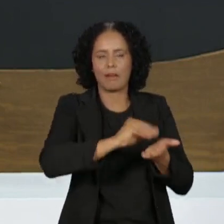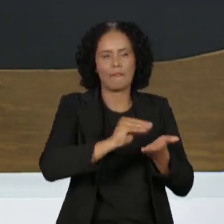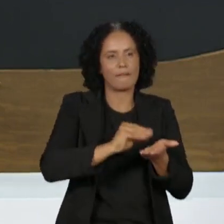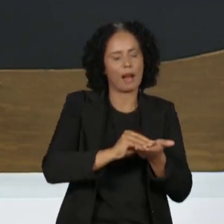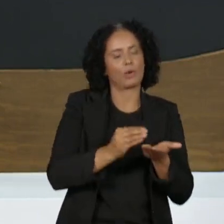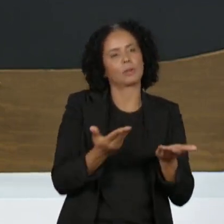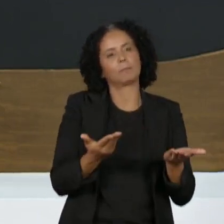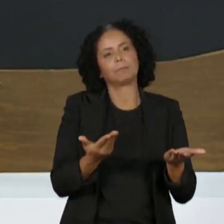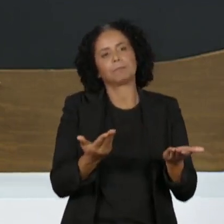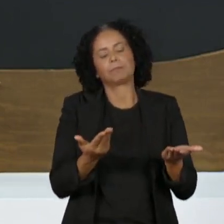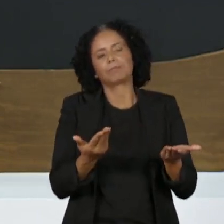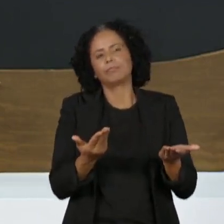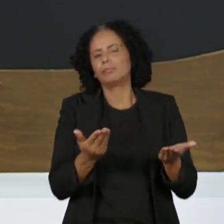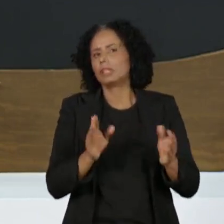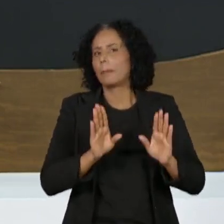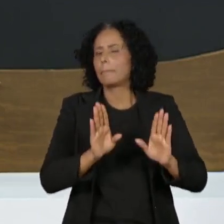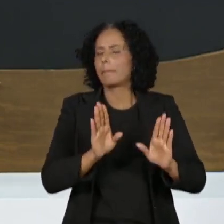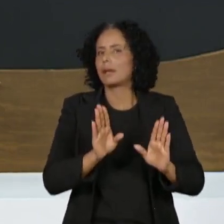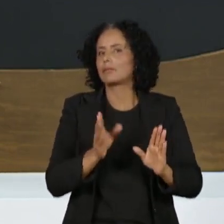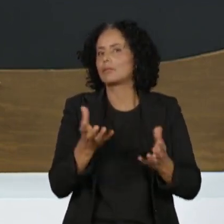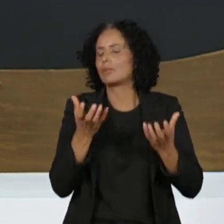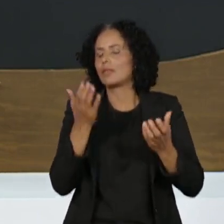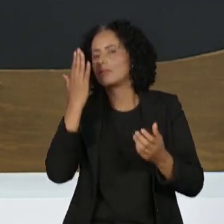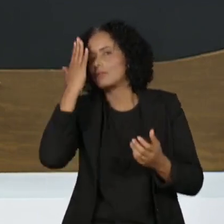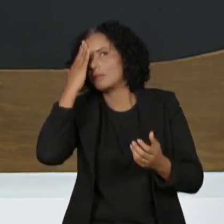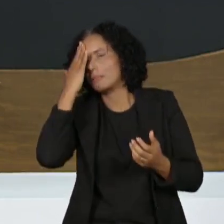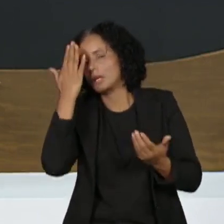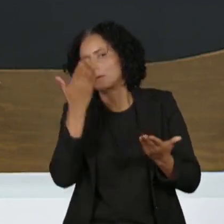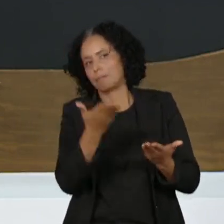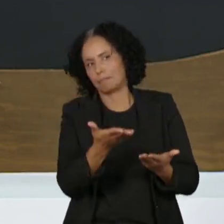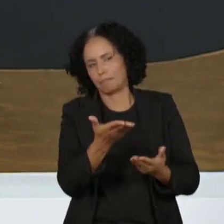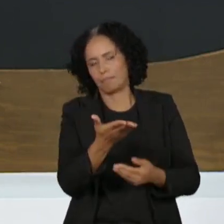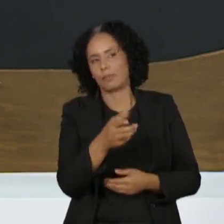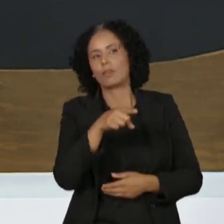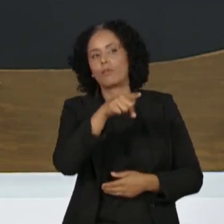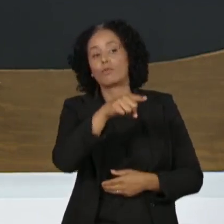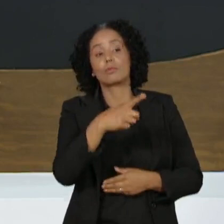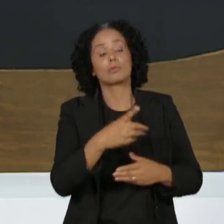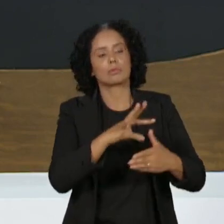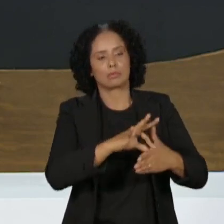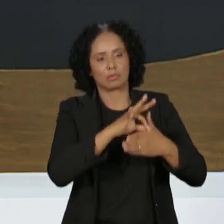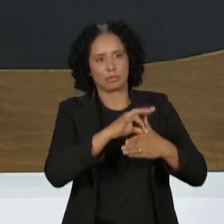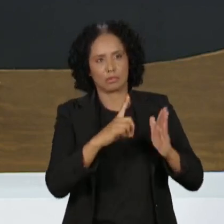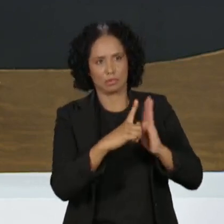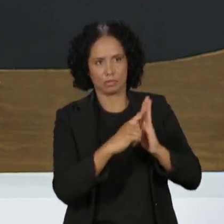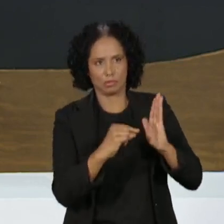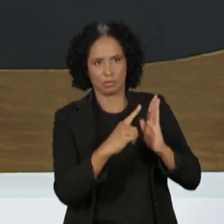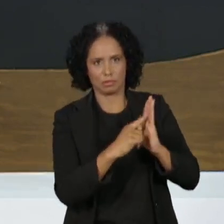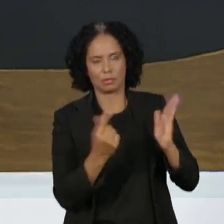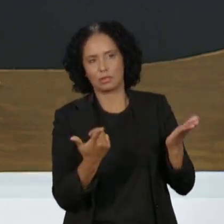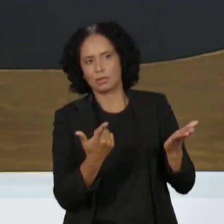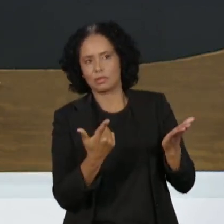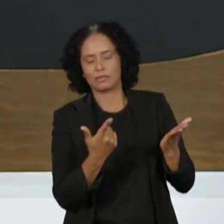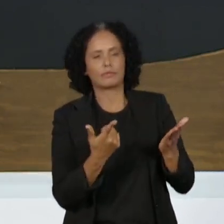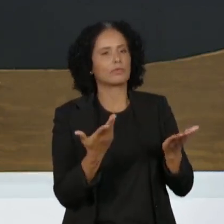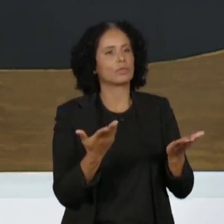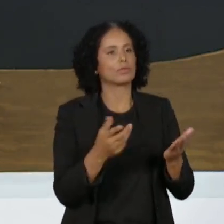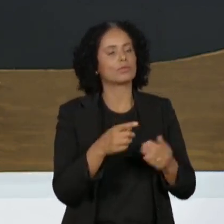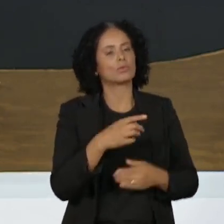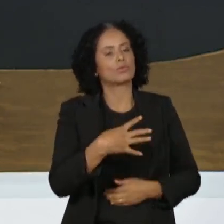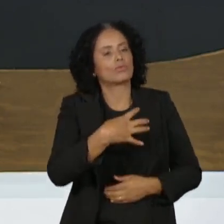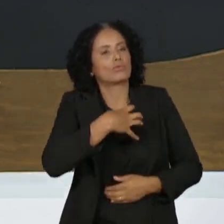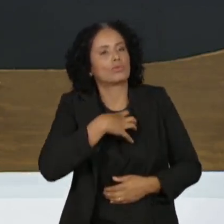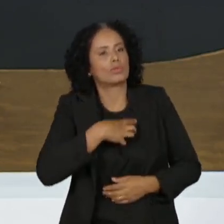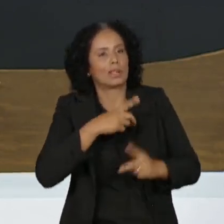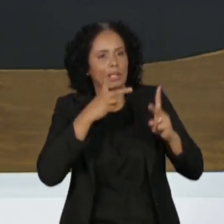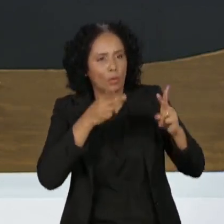Em que medida o senhor será um chefe da Casa Civil com um perfil alá José Disseu